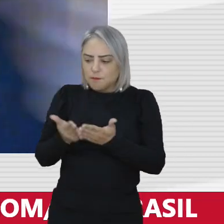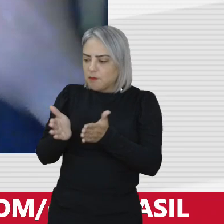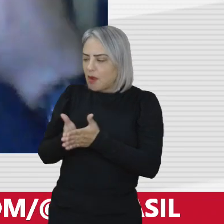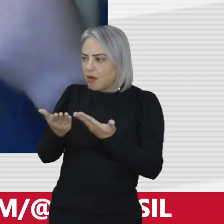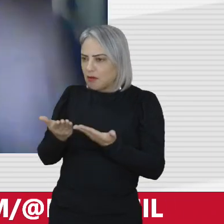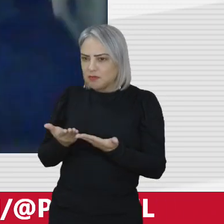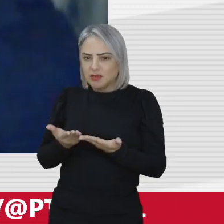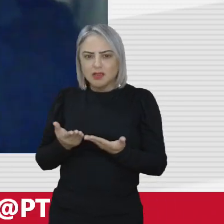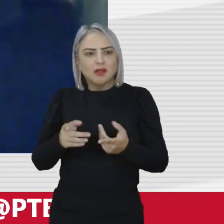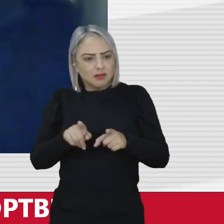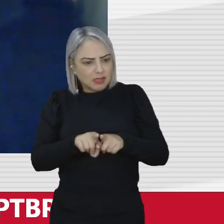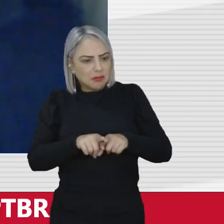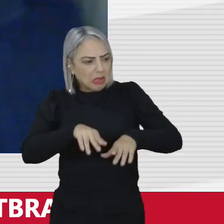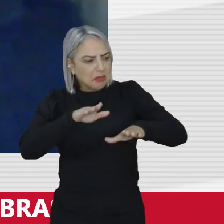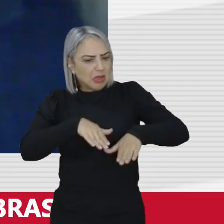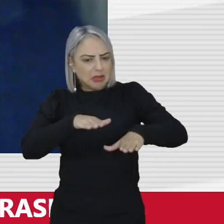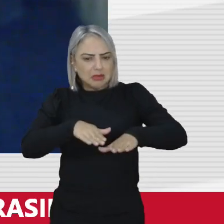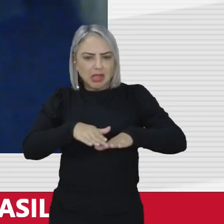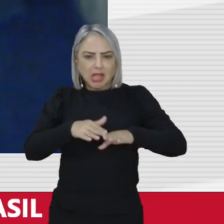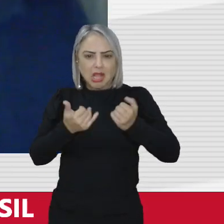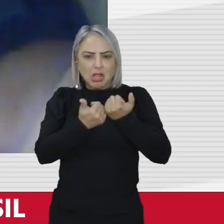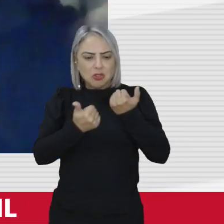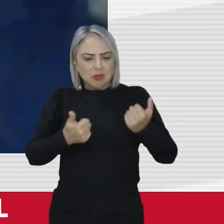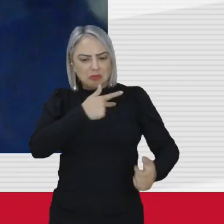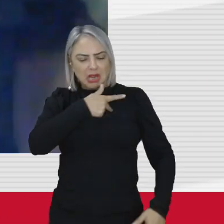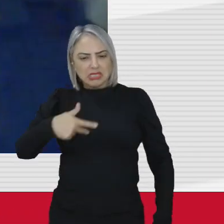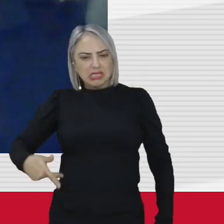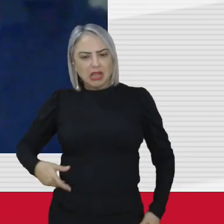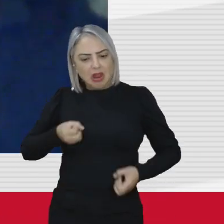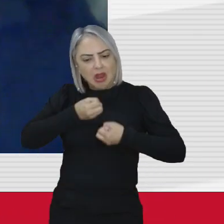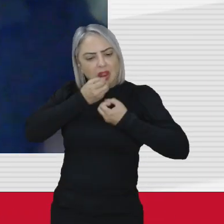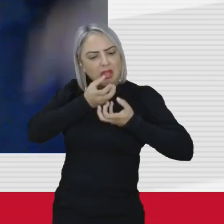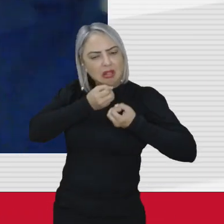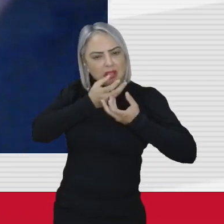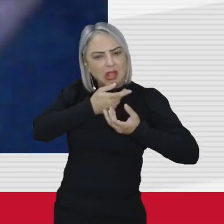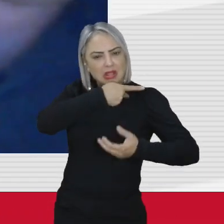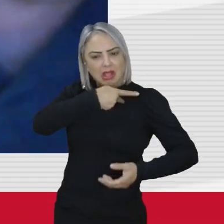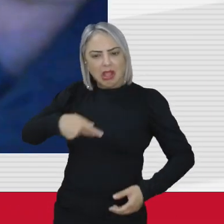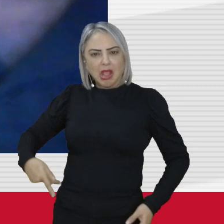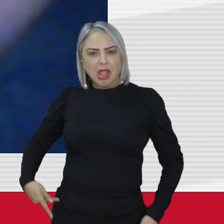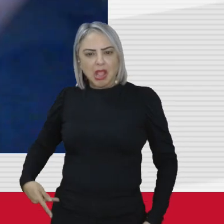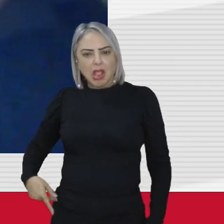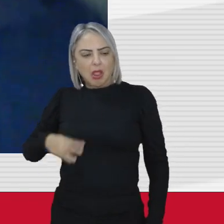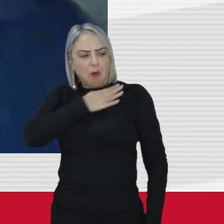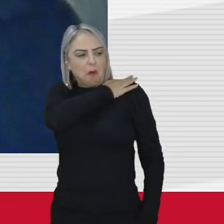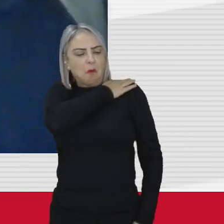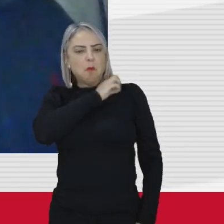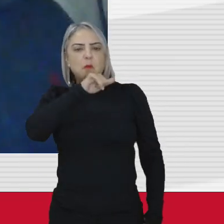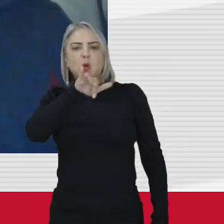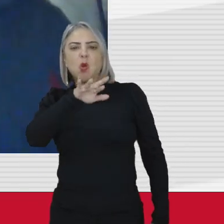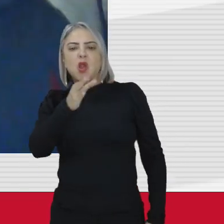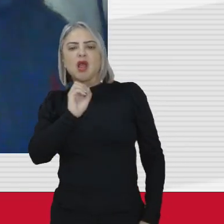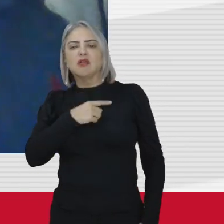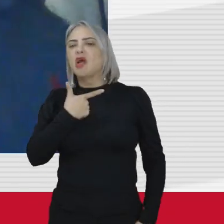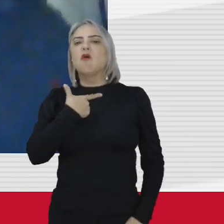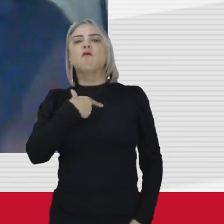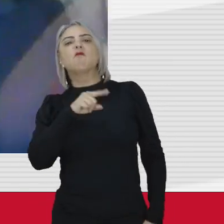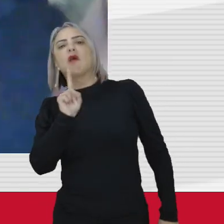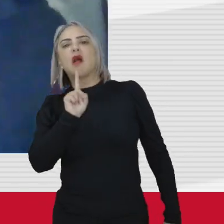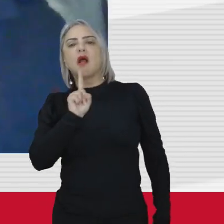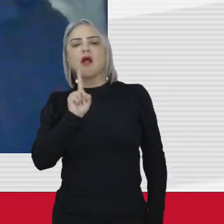mesmo na manifestação do vice-presidente da república agora quando ele fala mas não vão não vão